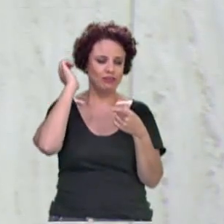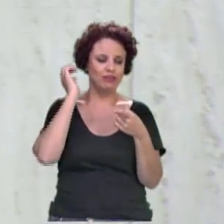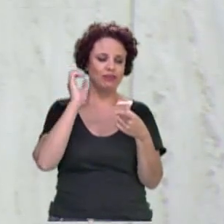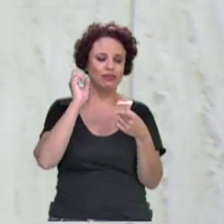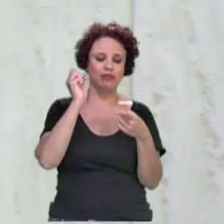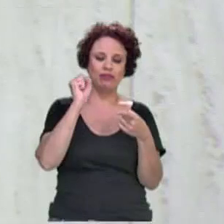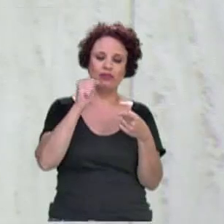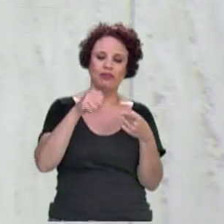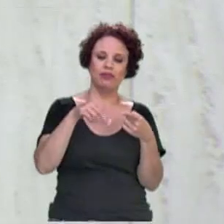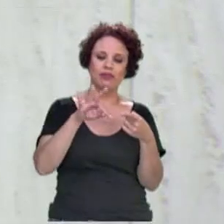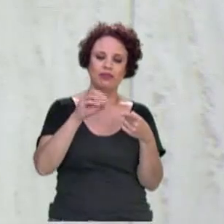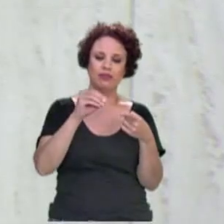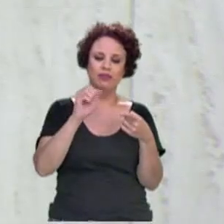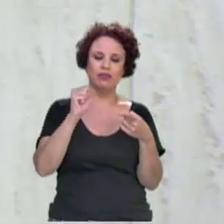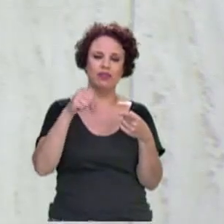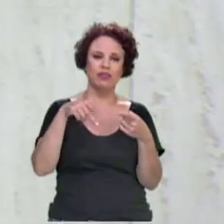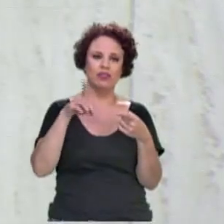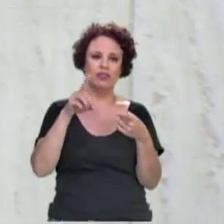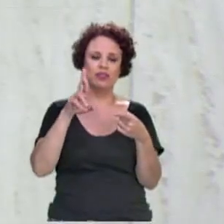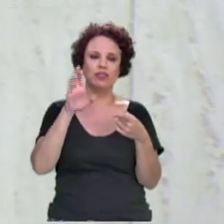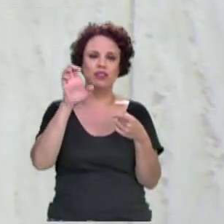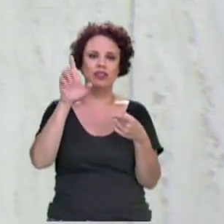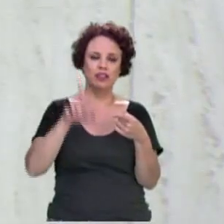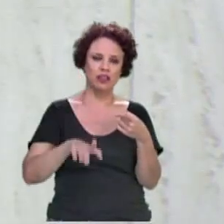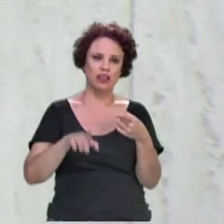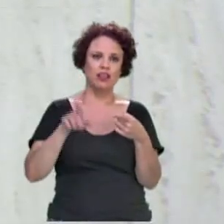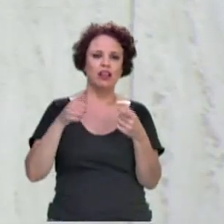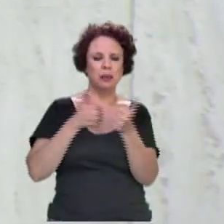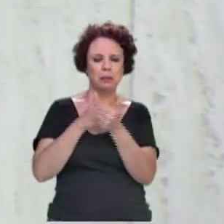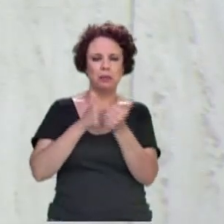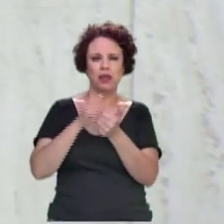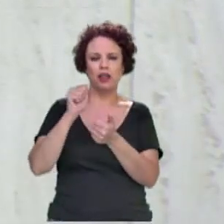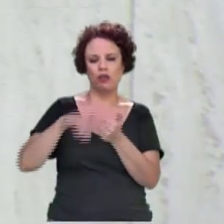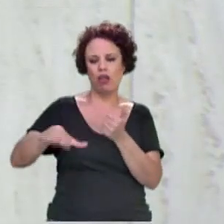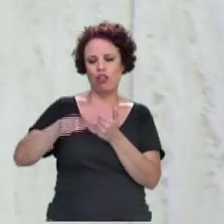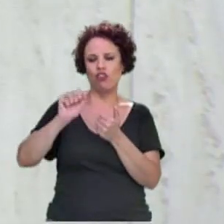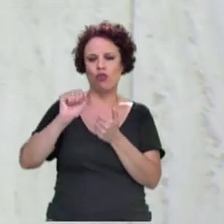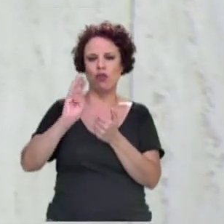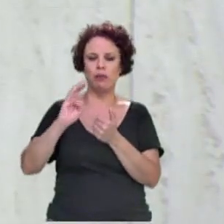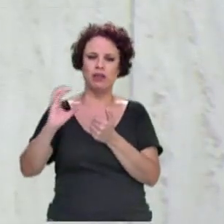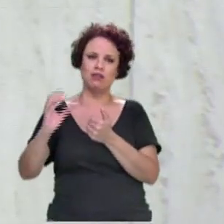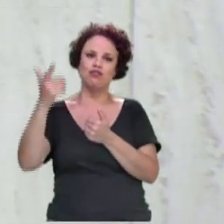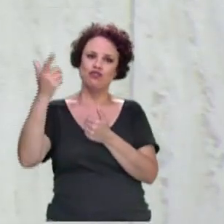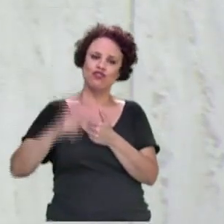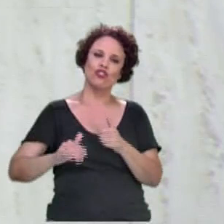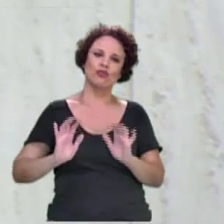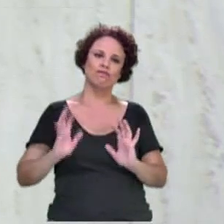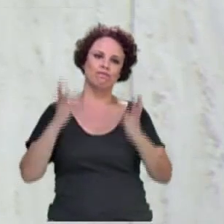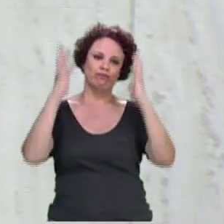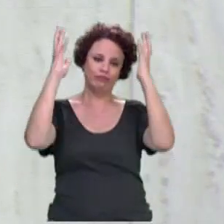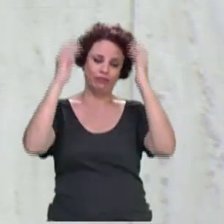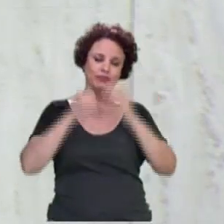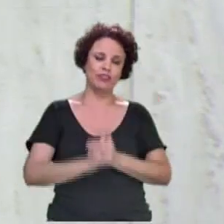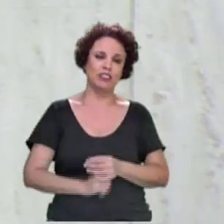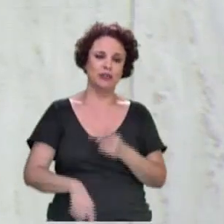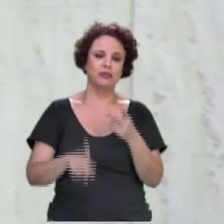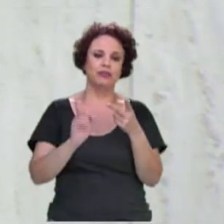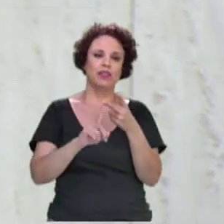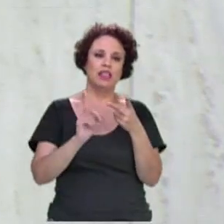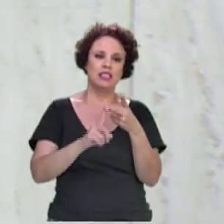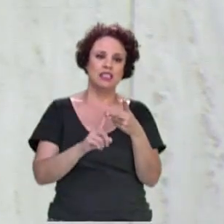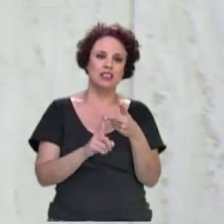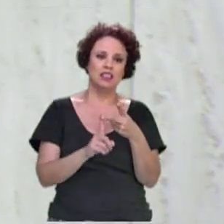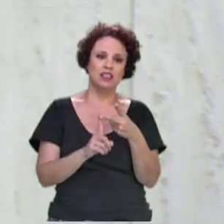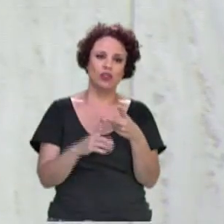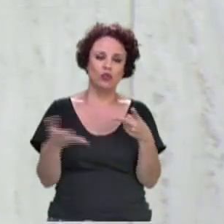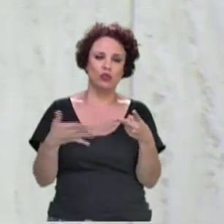onde nós temos aí a cidade de Santo André aqui no ABC, comemorando mais uma data festiva. A segunda cidade quer